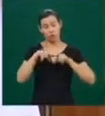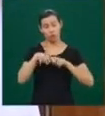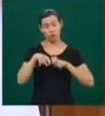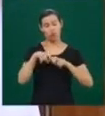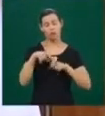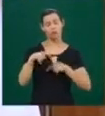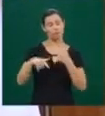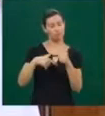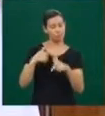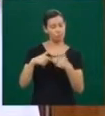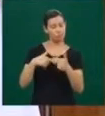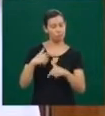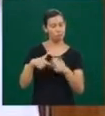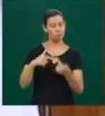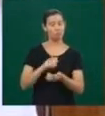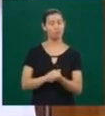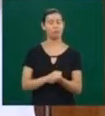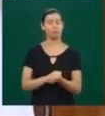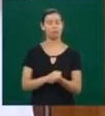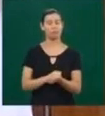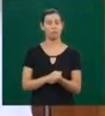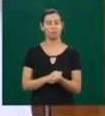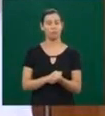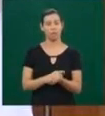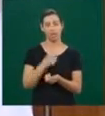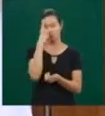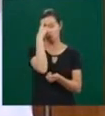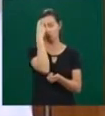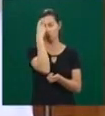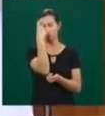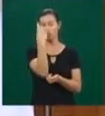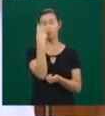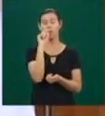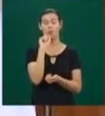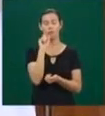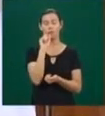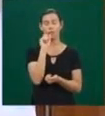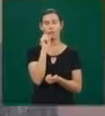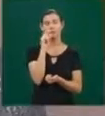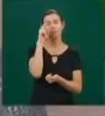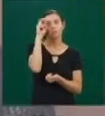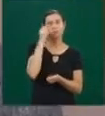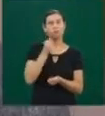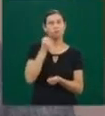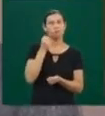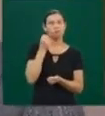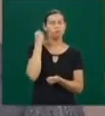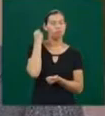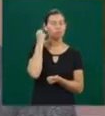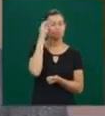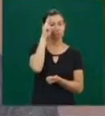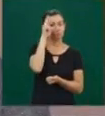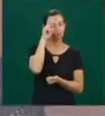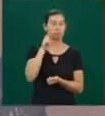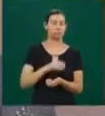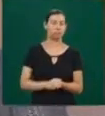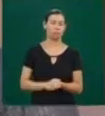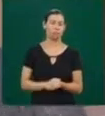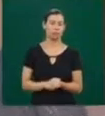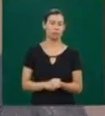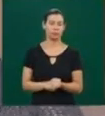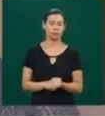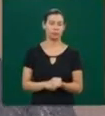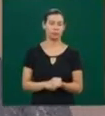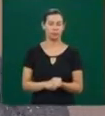tempo. Trabalhei em fazenda. Então, a criatividade, às vezes, parte da inspiração. A coordenadora do projeto, incluindo